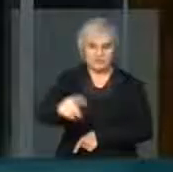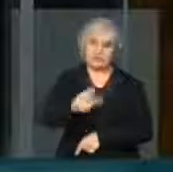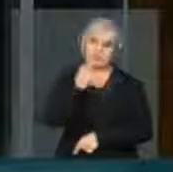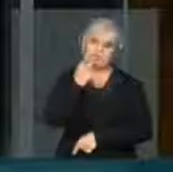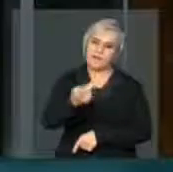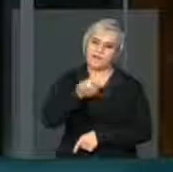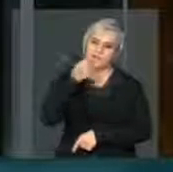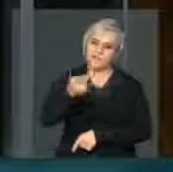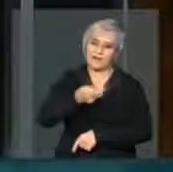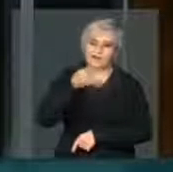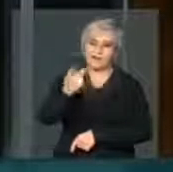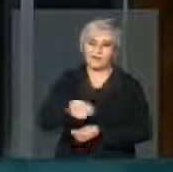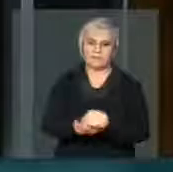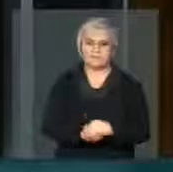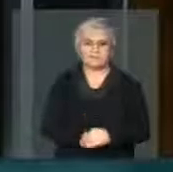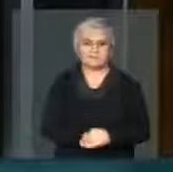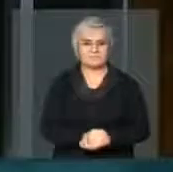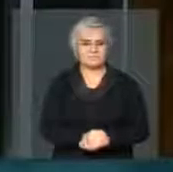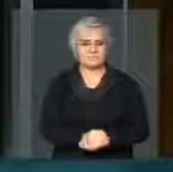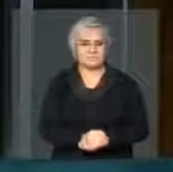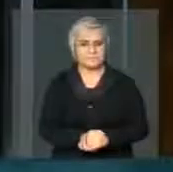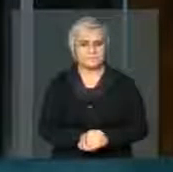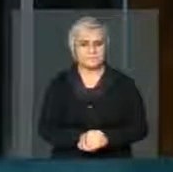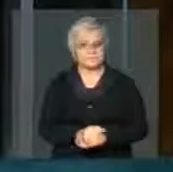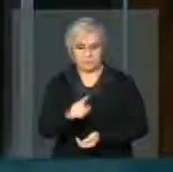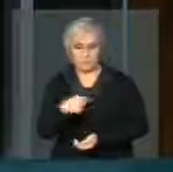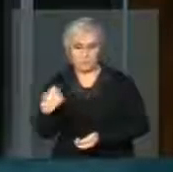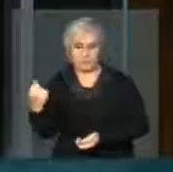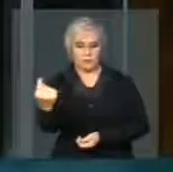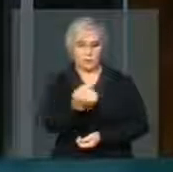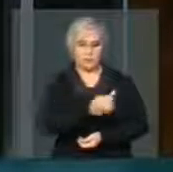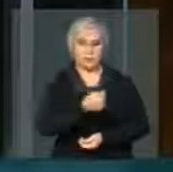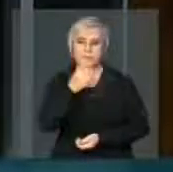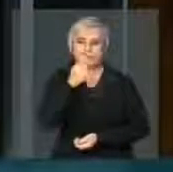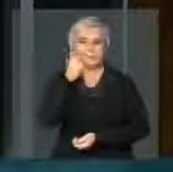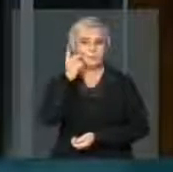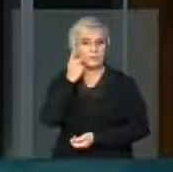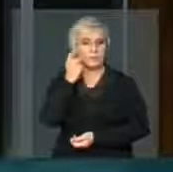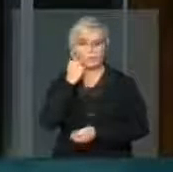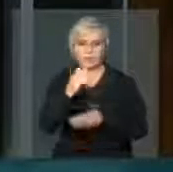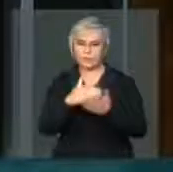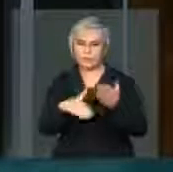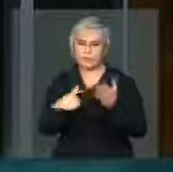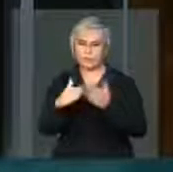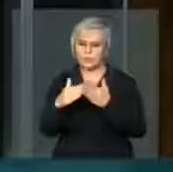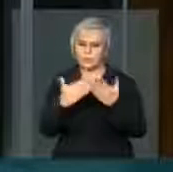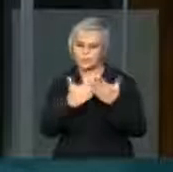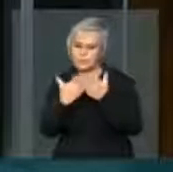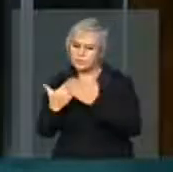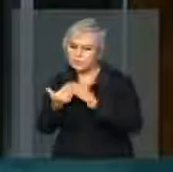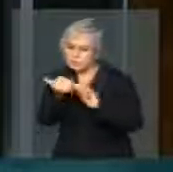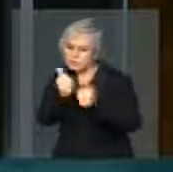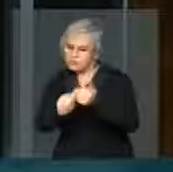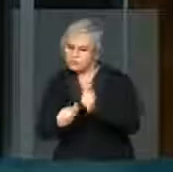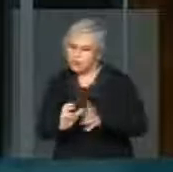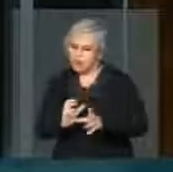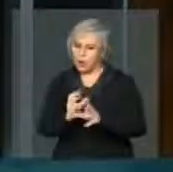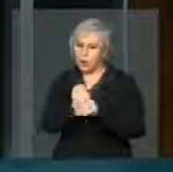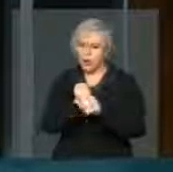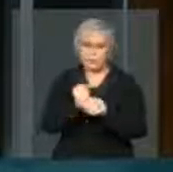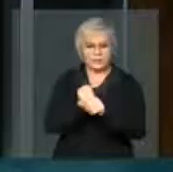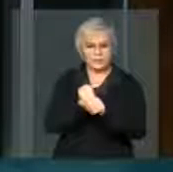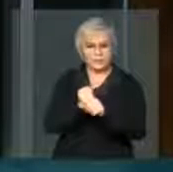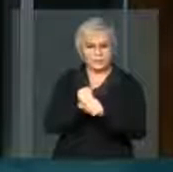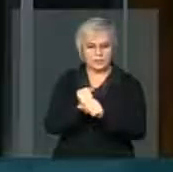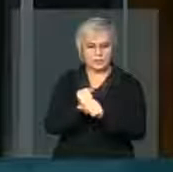nós não podemos, deputados e deputadas, avaliar contas como um processo